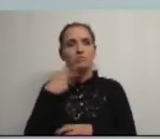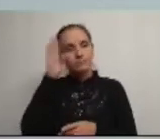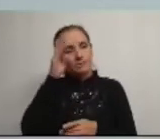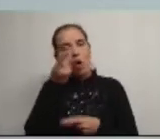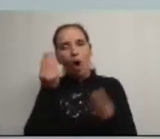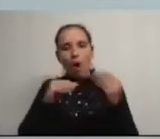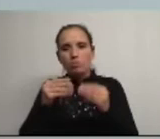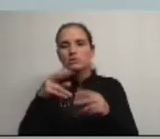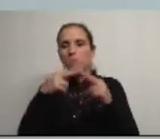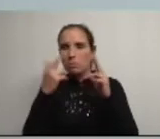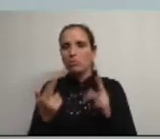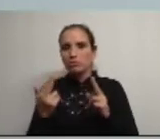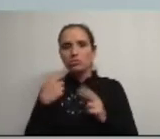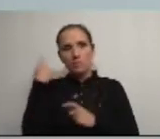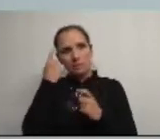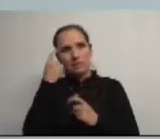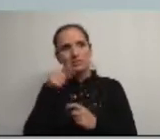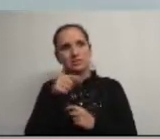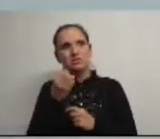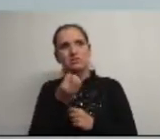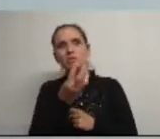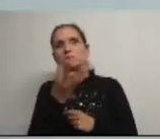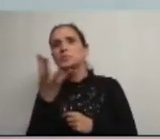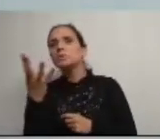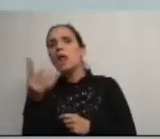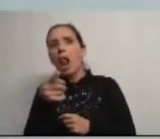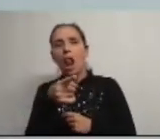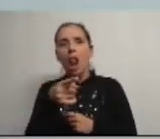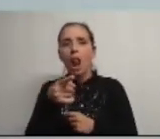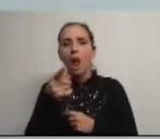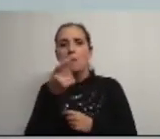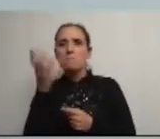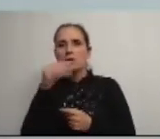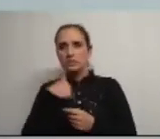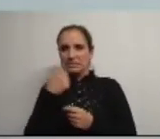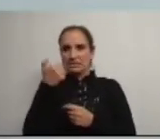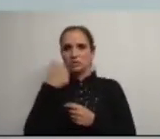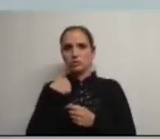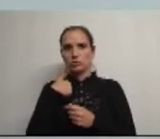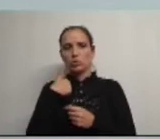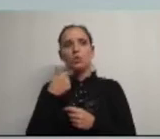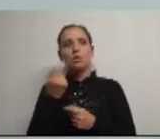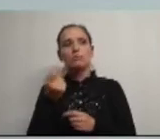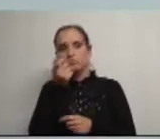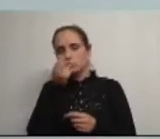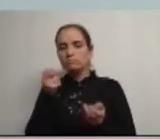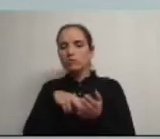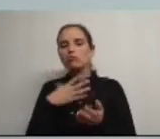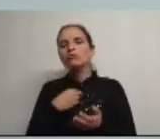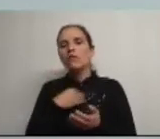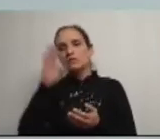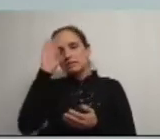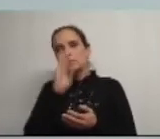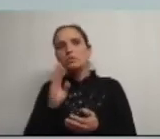as obras na ponte e penso que estes 3 4 ribeirenses e mais uma 5 que aqui estão gostavam de saber